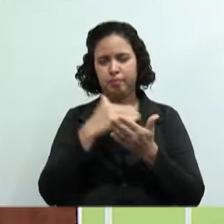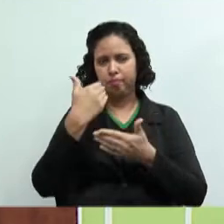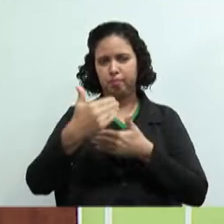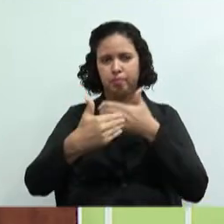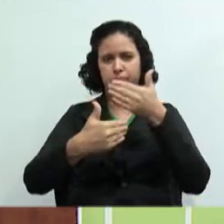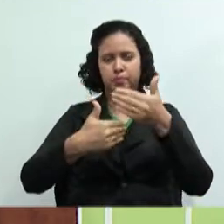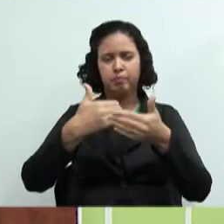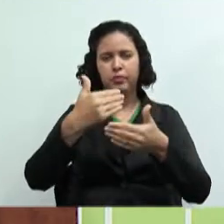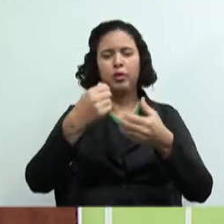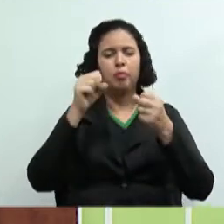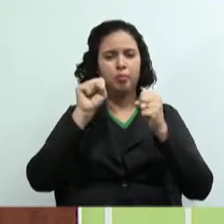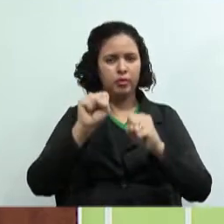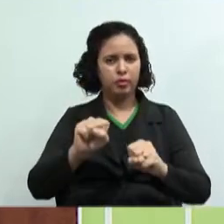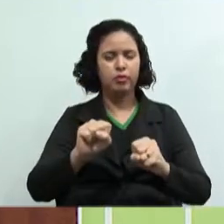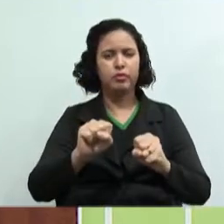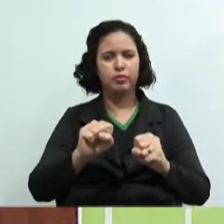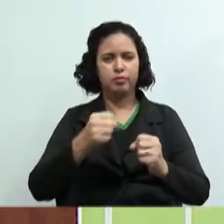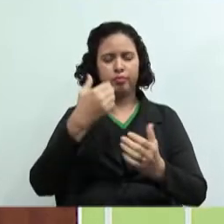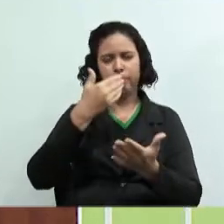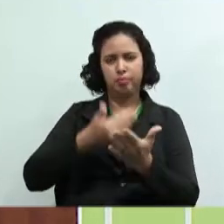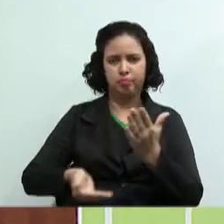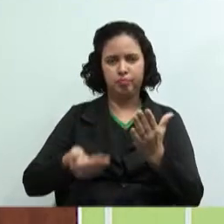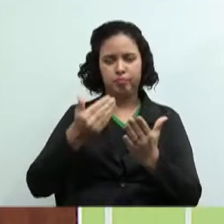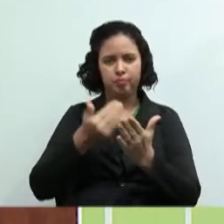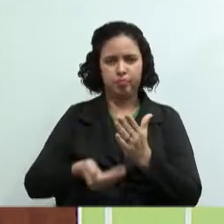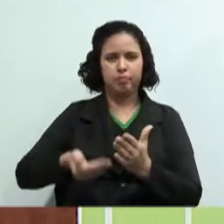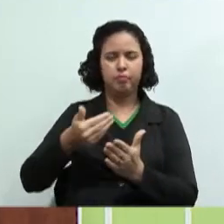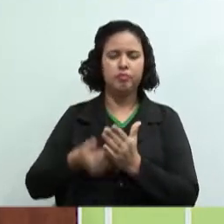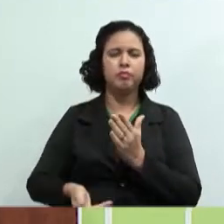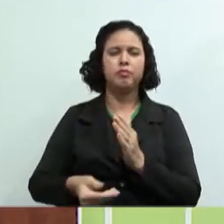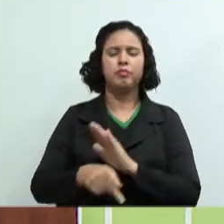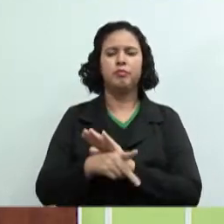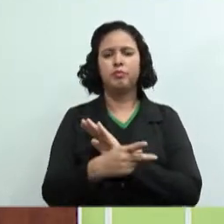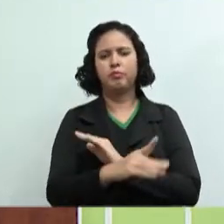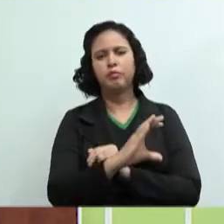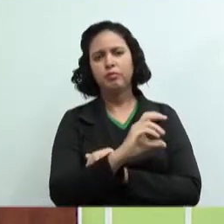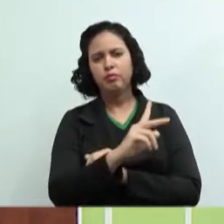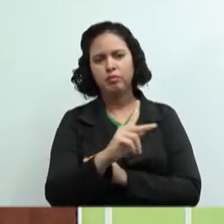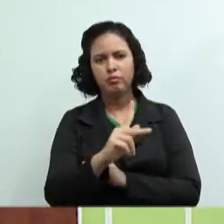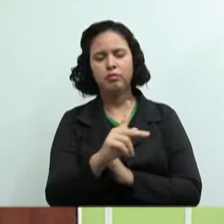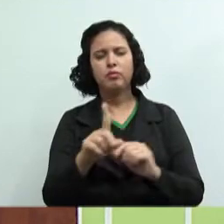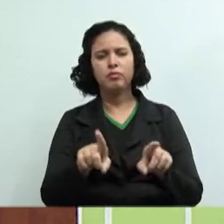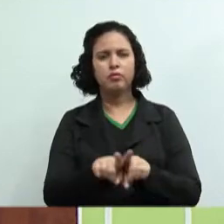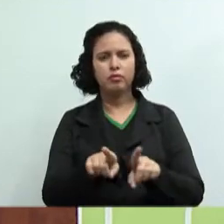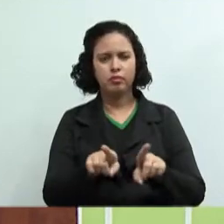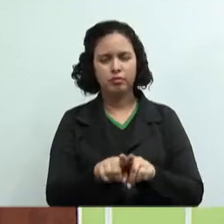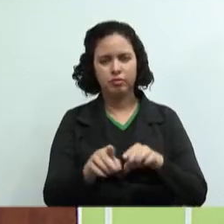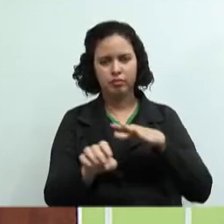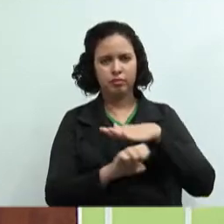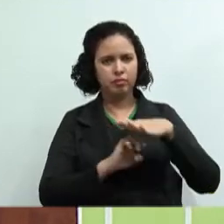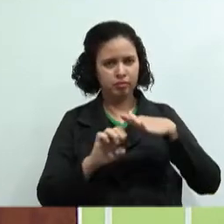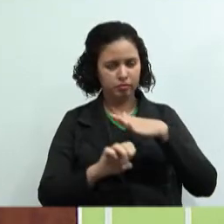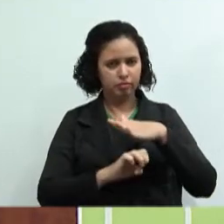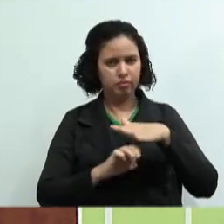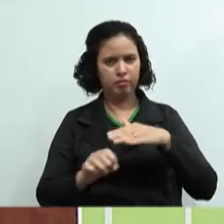pode fazer o quê? Pode gerar prejuízos para a cooperativa como para a empresa.